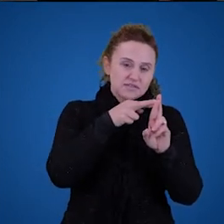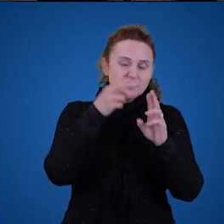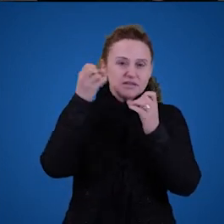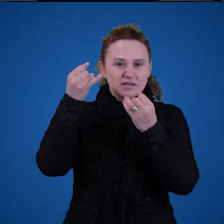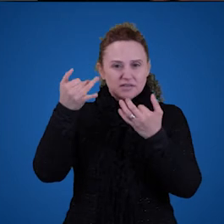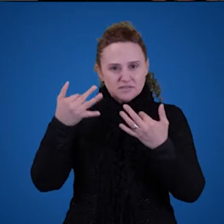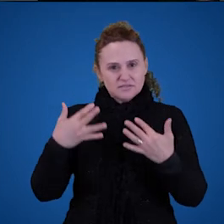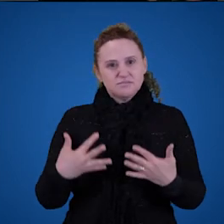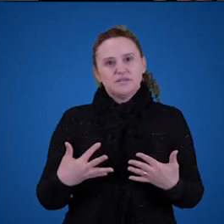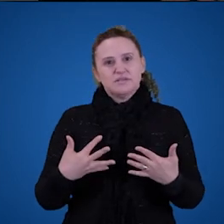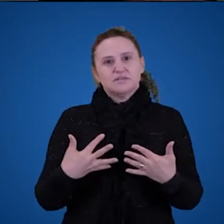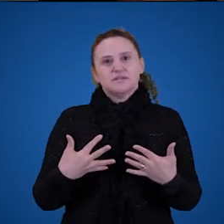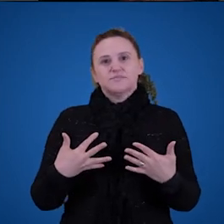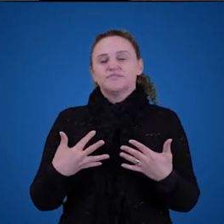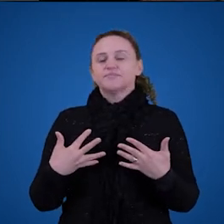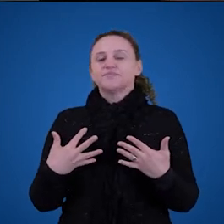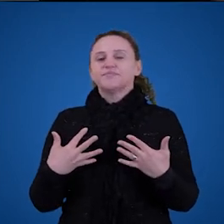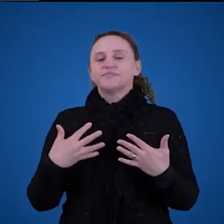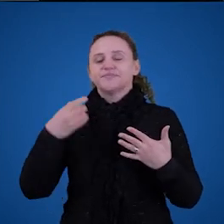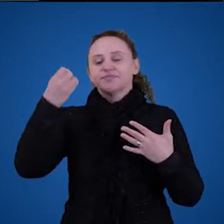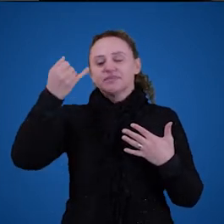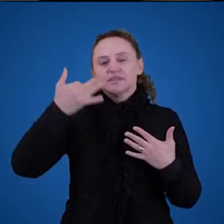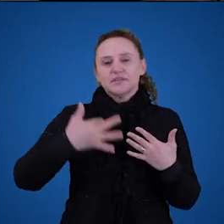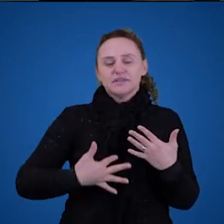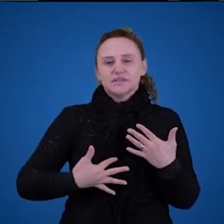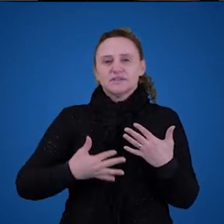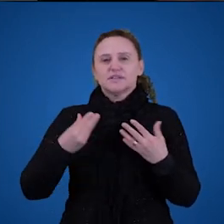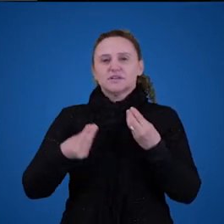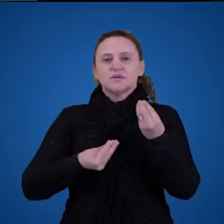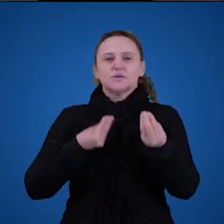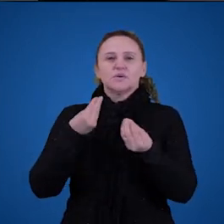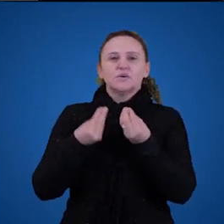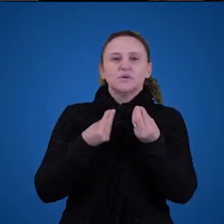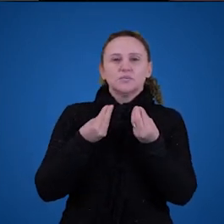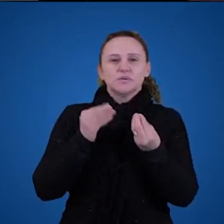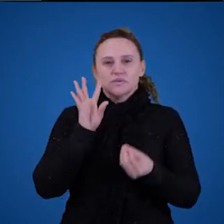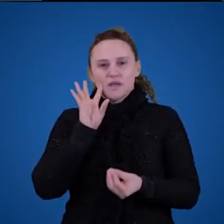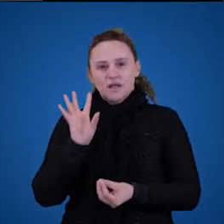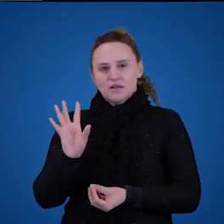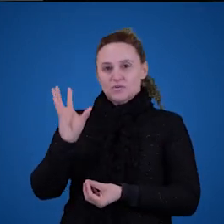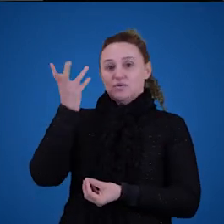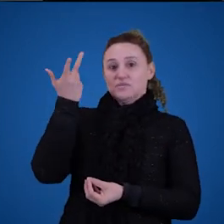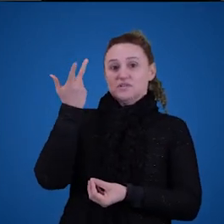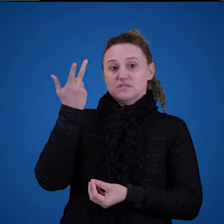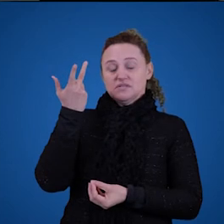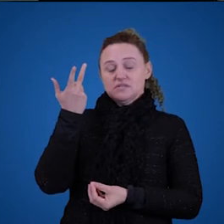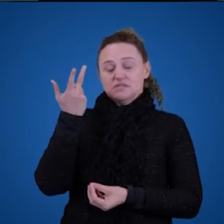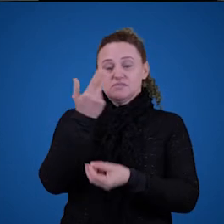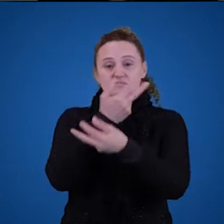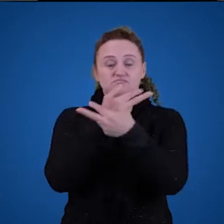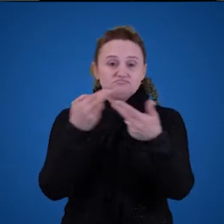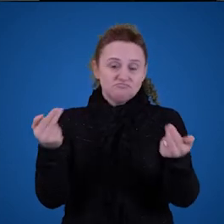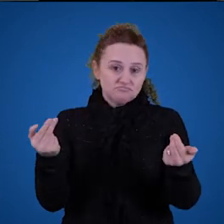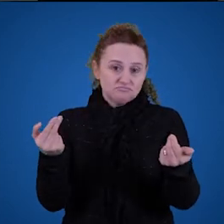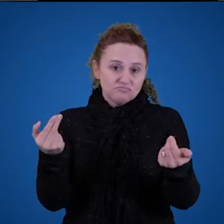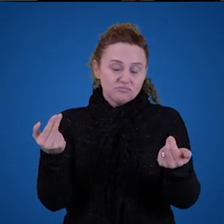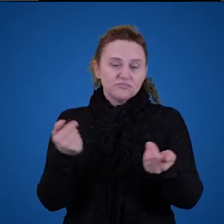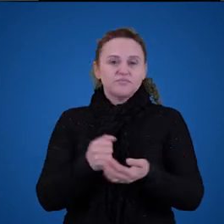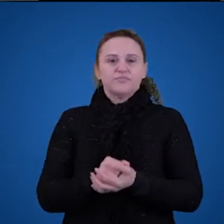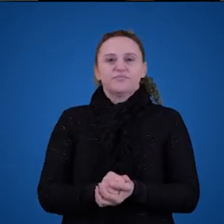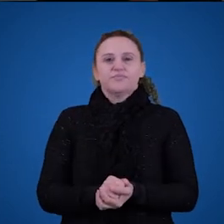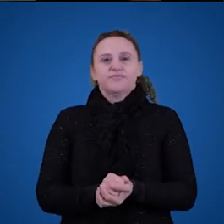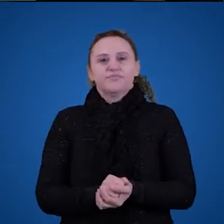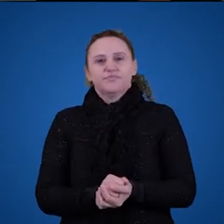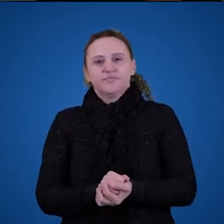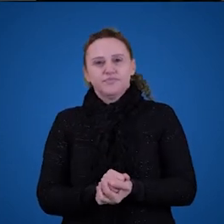mecanismo de falar uma palavra e ela parecer apontar para o objeto. que está acontecendo entre essas duas coisas, né? Então, vamos lá. Vamos